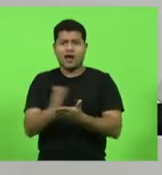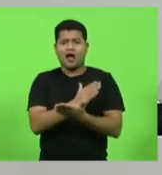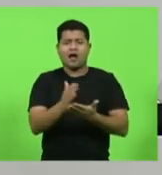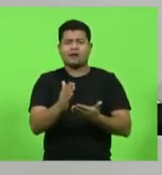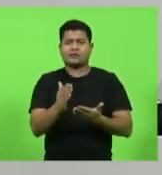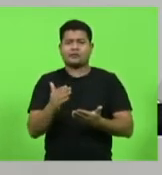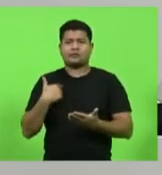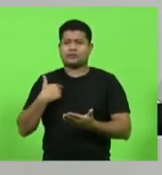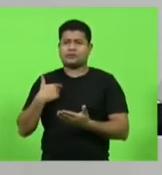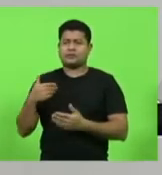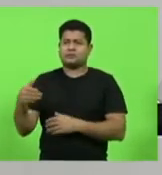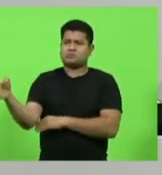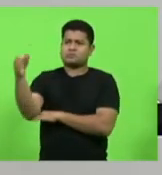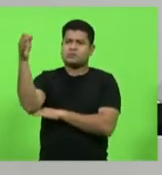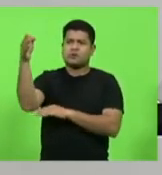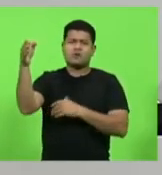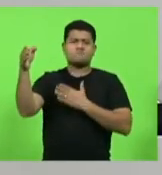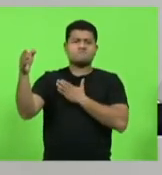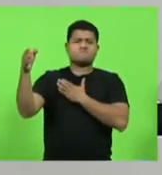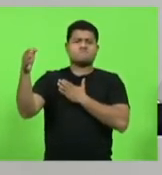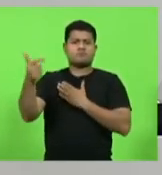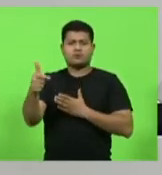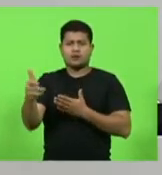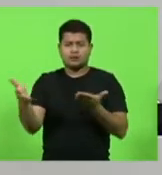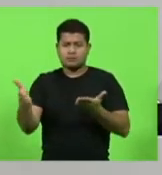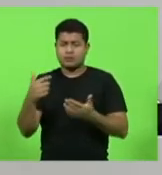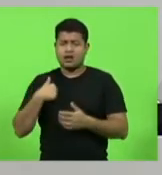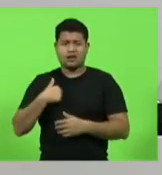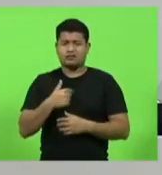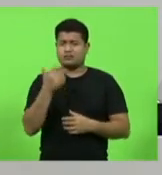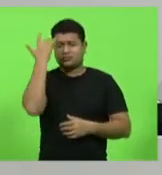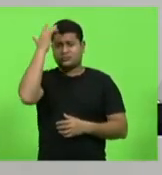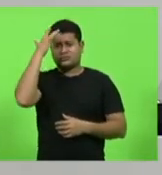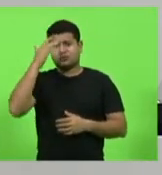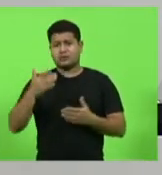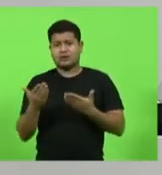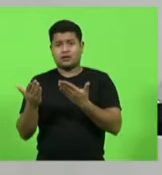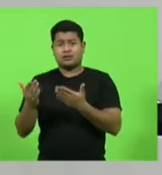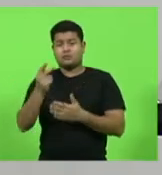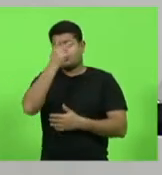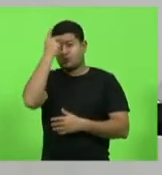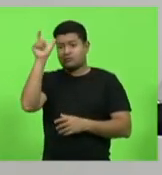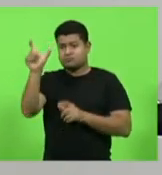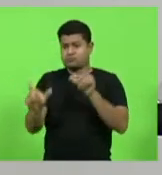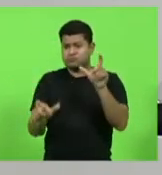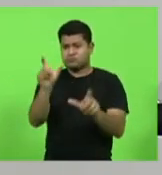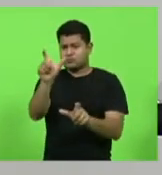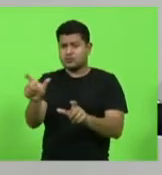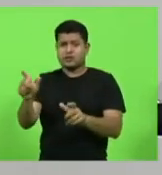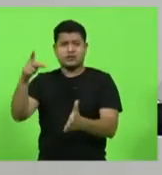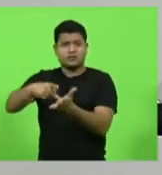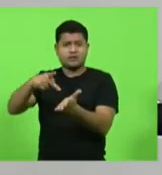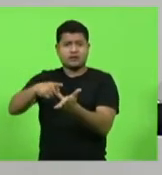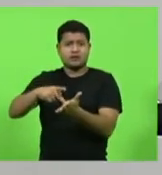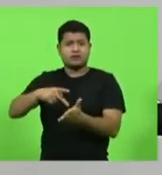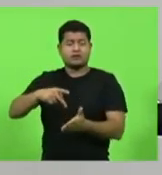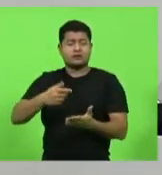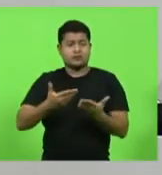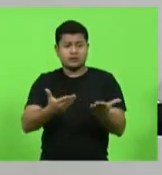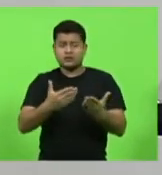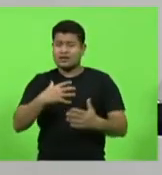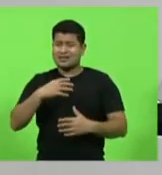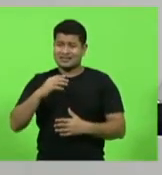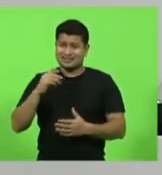o que é, o sentimento que nós sentimos. Para quem não conhece gente de verdade, não vai saber o que nós estamos sentindo com isso.